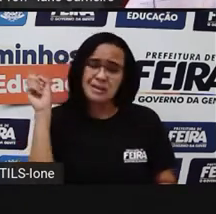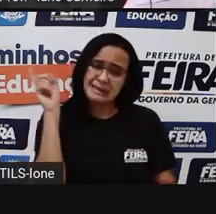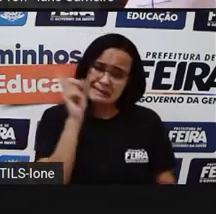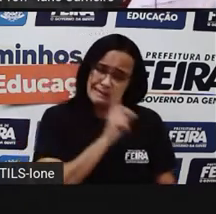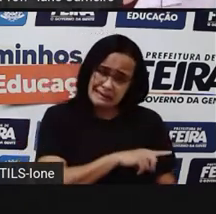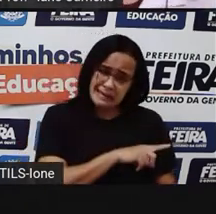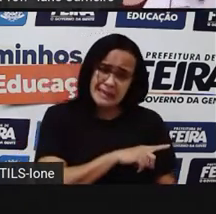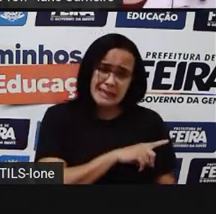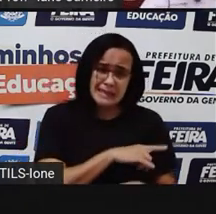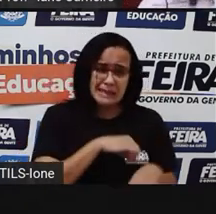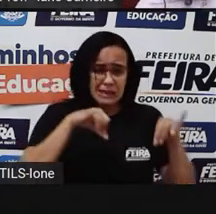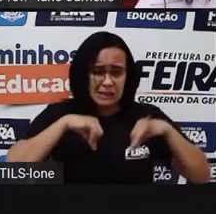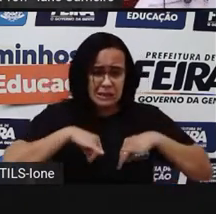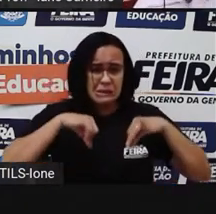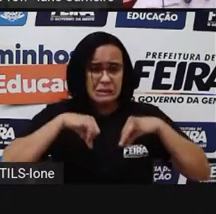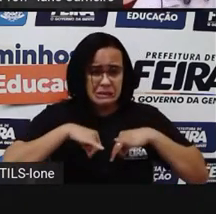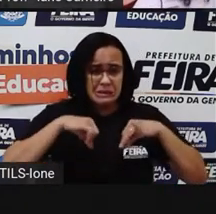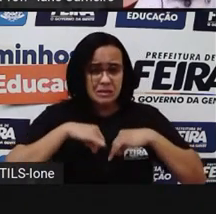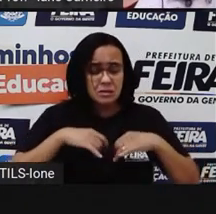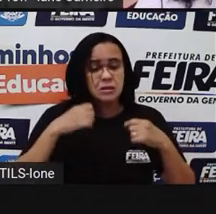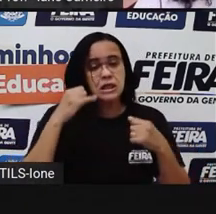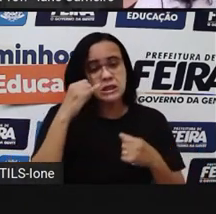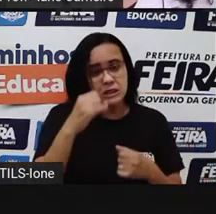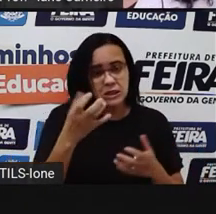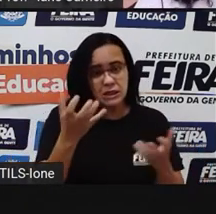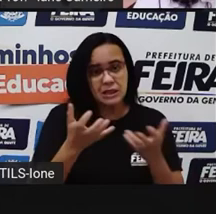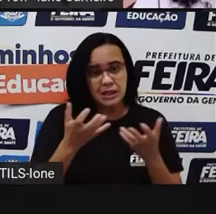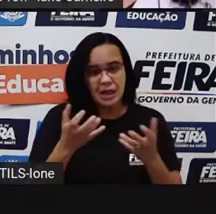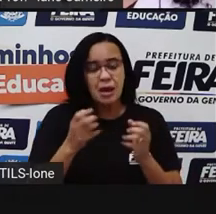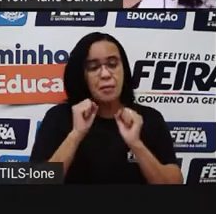você procura aí com a mamãe e papai para você conhecer mais.